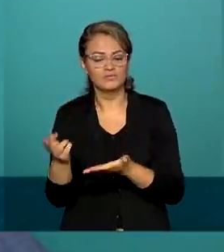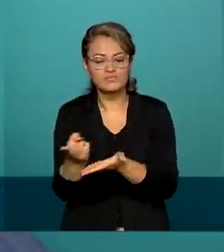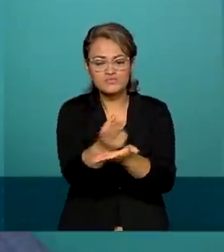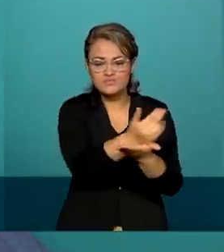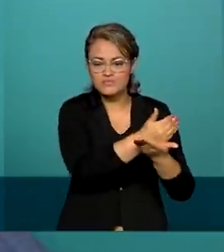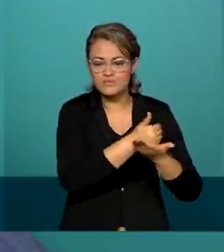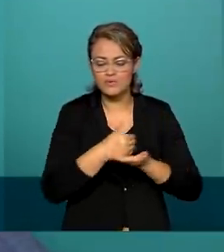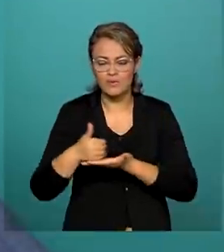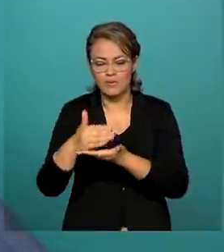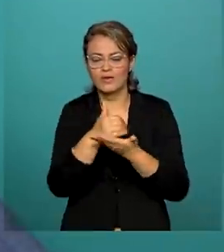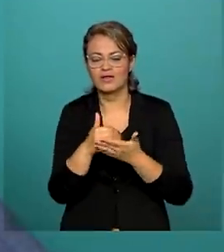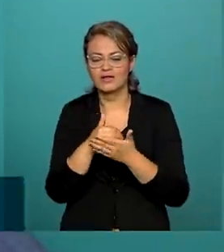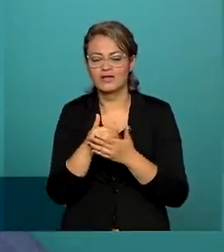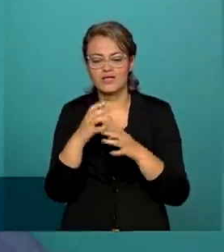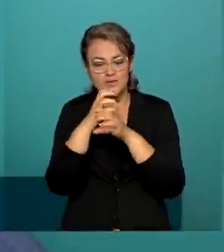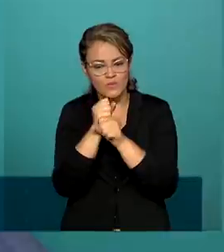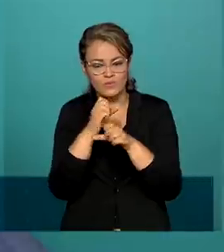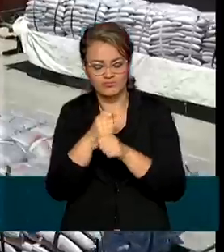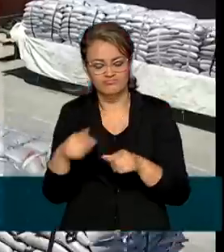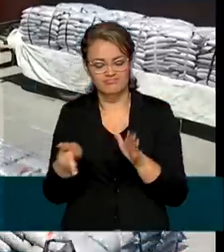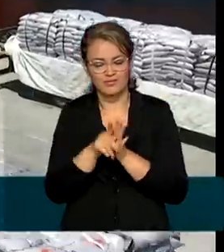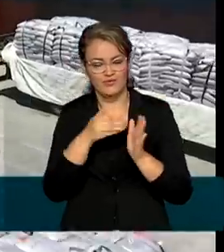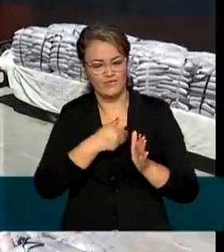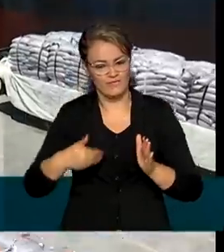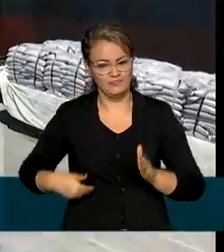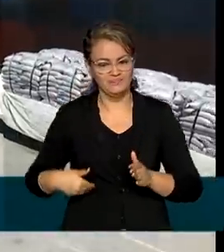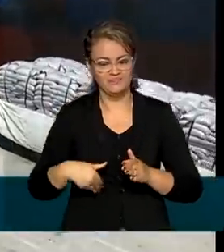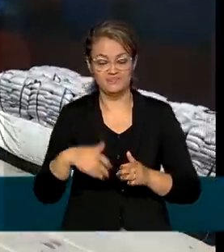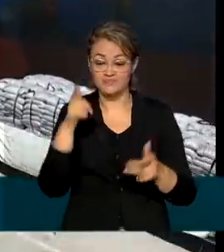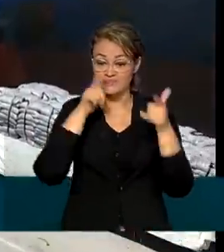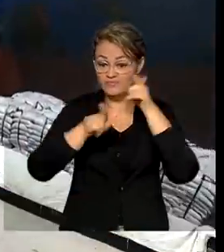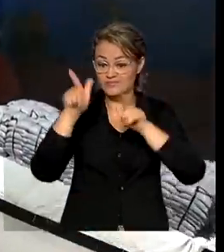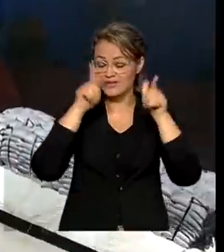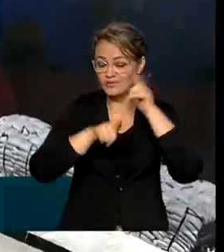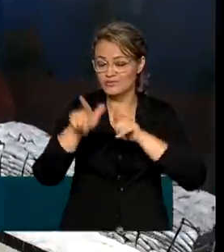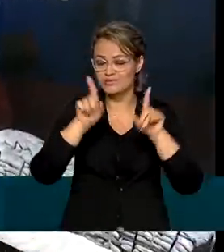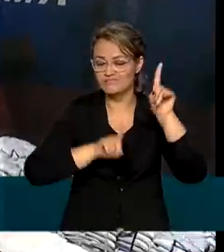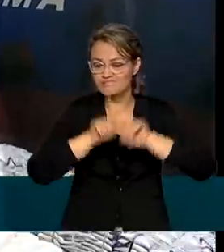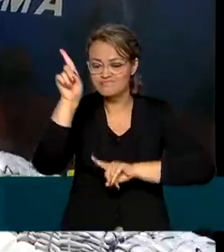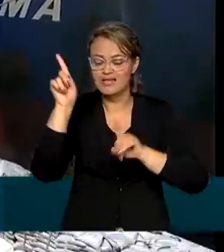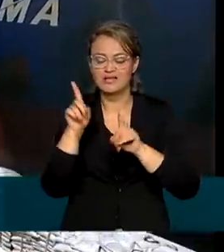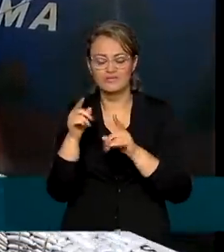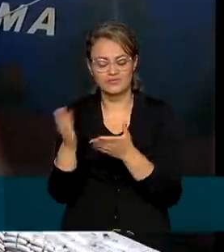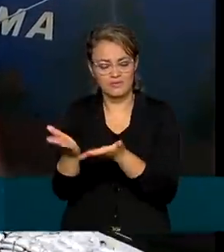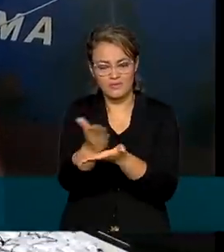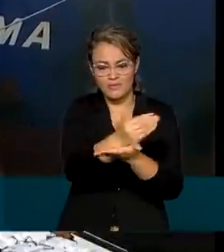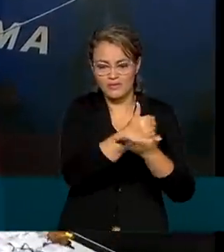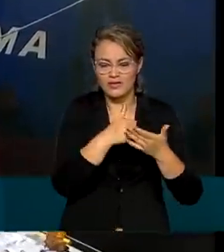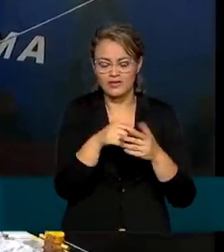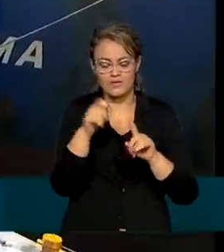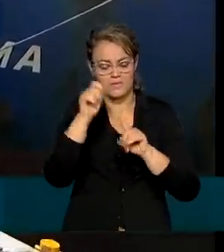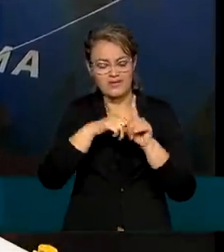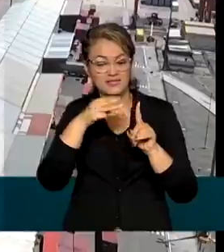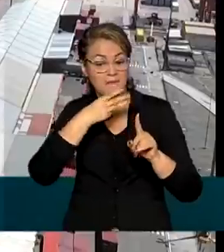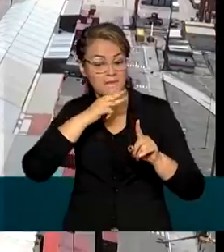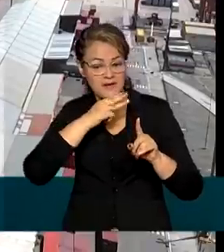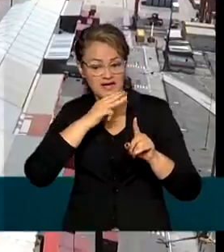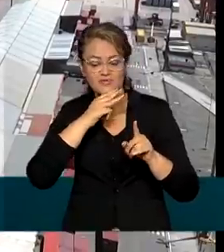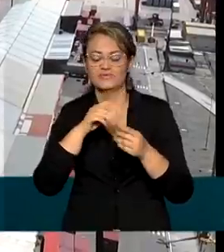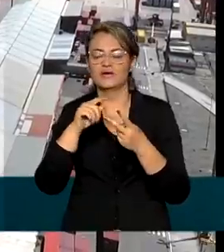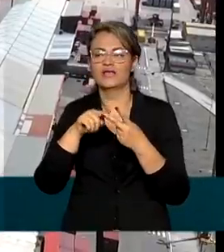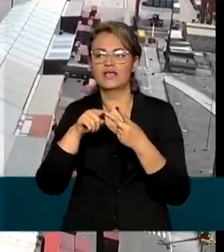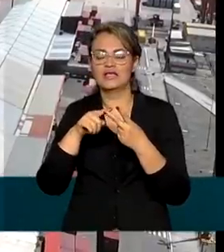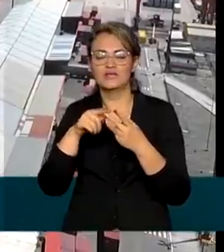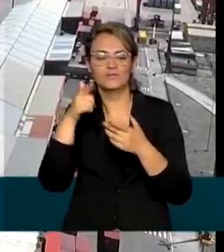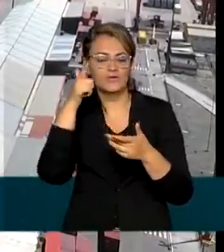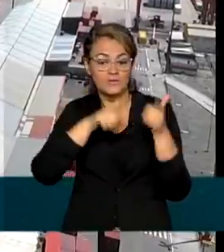também e melhora nas contas do próprio governo. Os resultados recordes alcançados na arrecadação de março deste ano e no